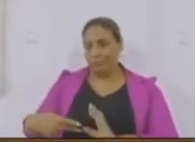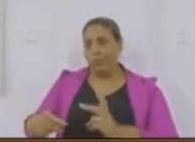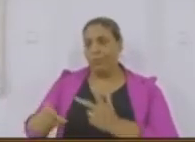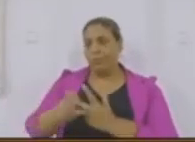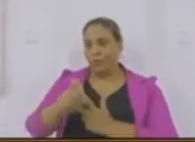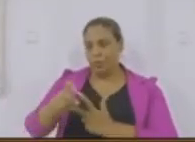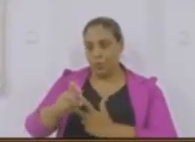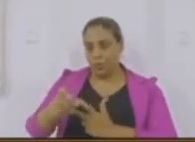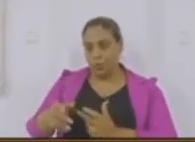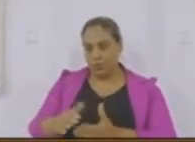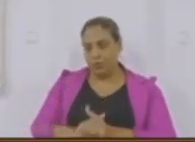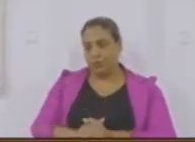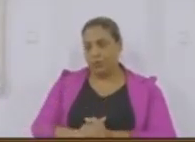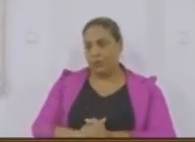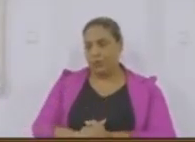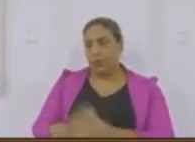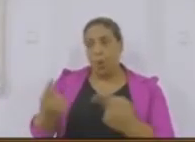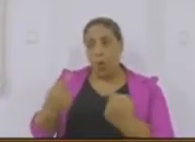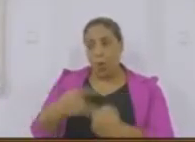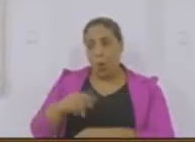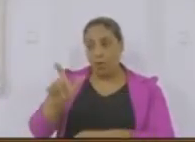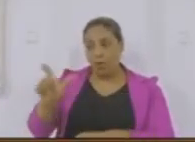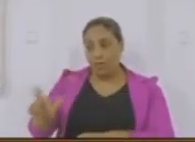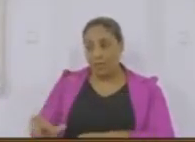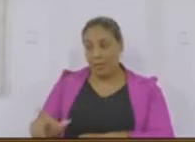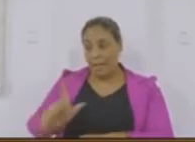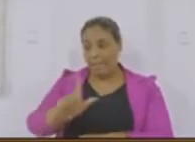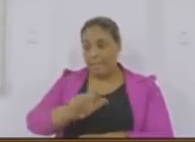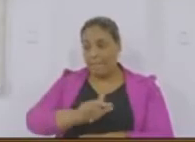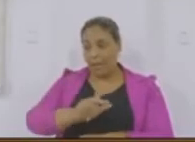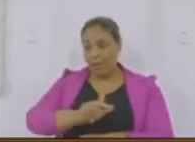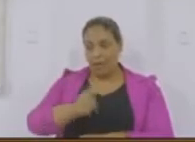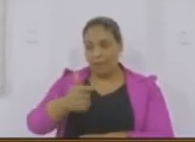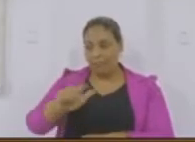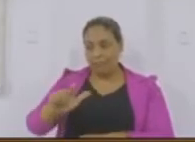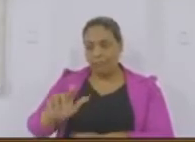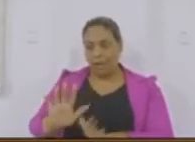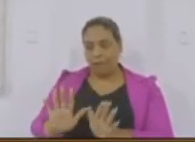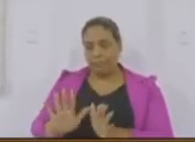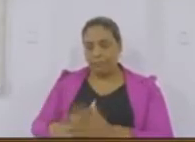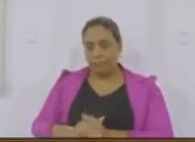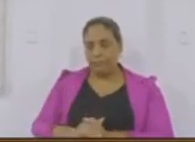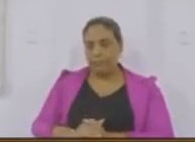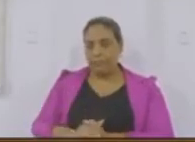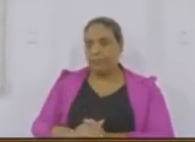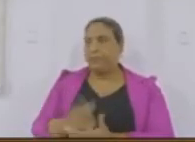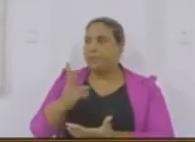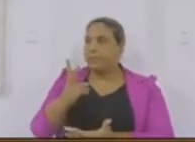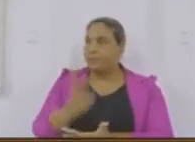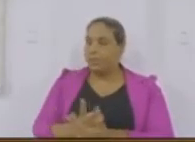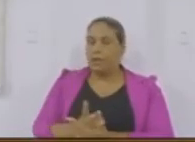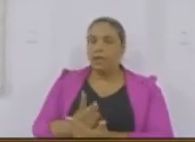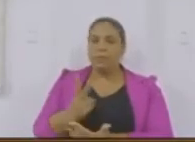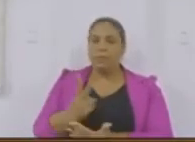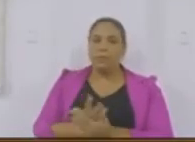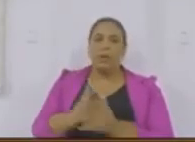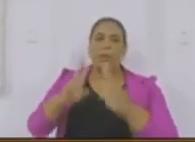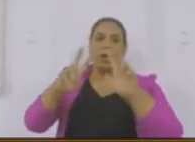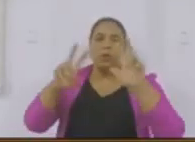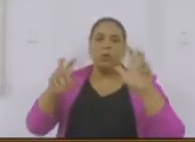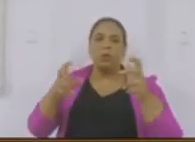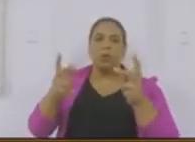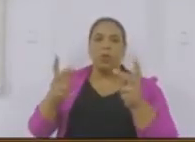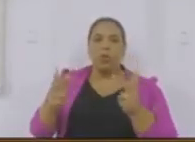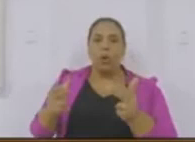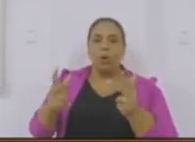Excelência. Também quero ficar sempre levantando a mesma coisa, a gente fica chateado, né?